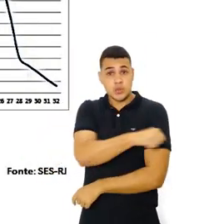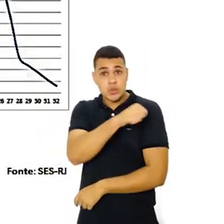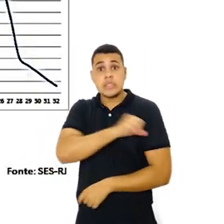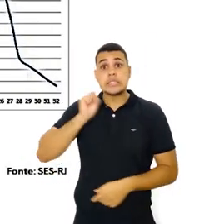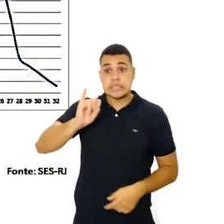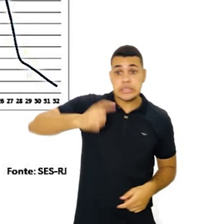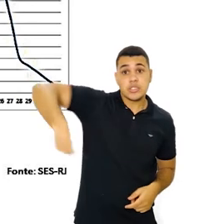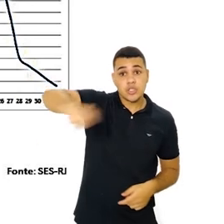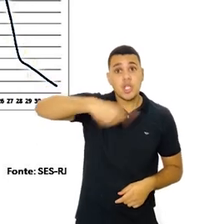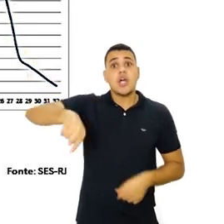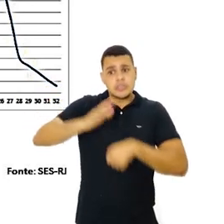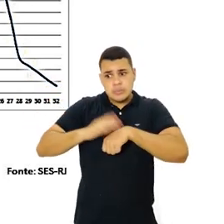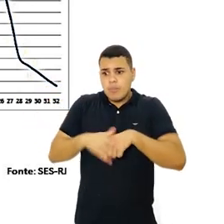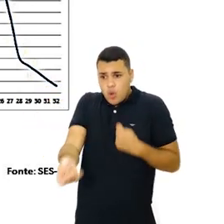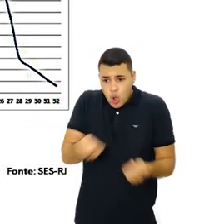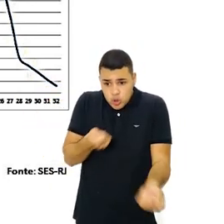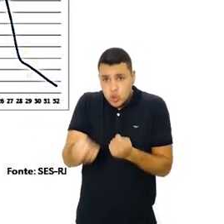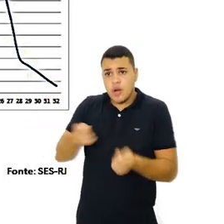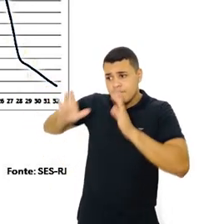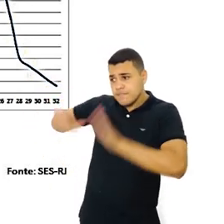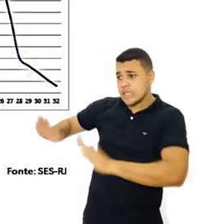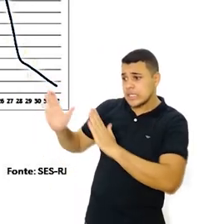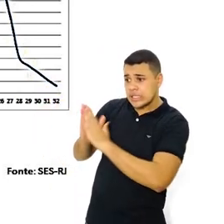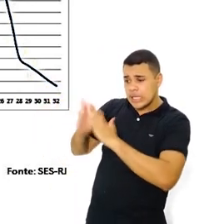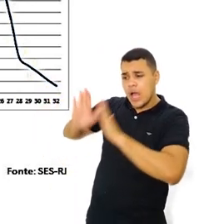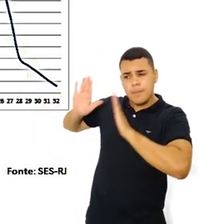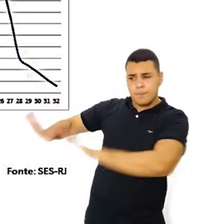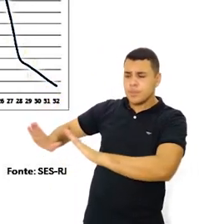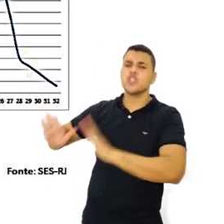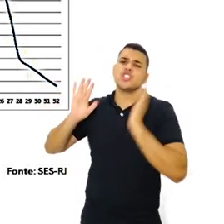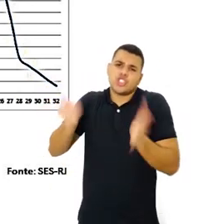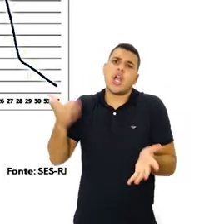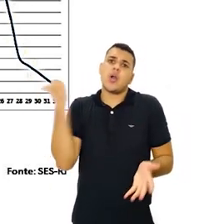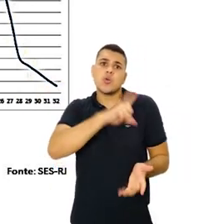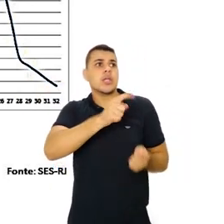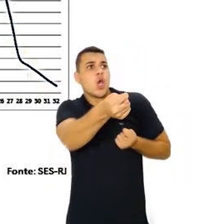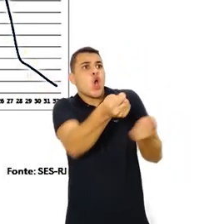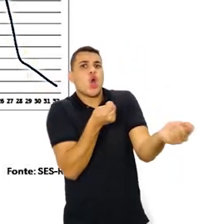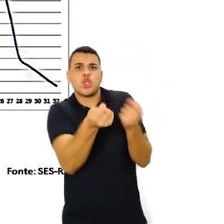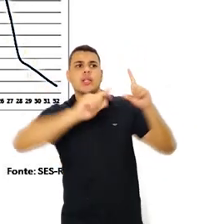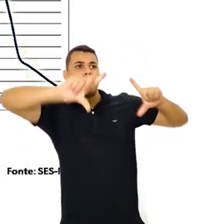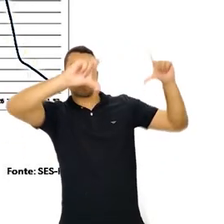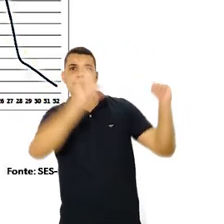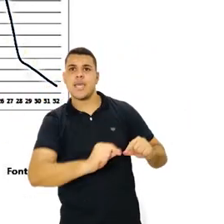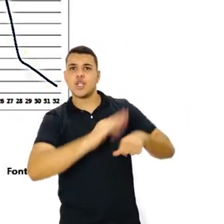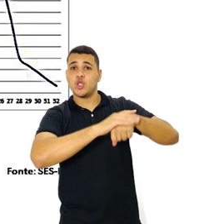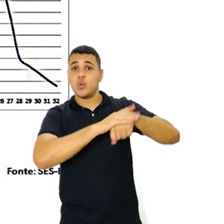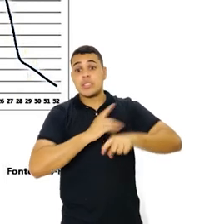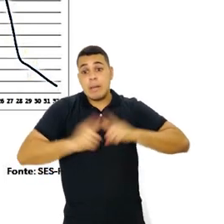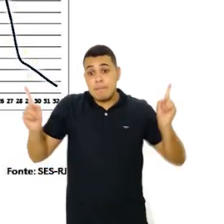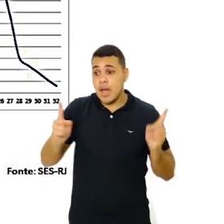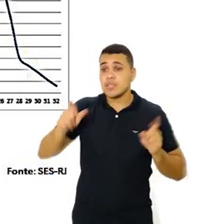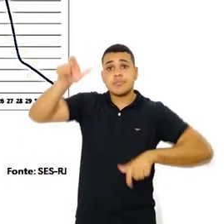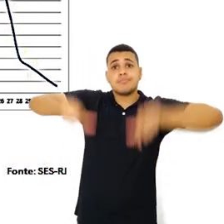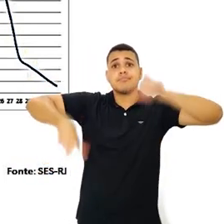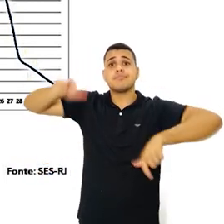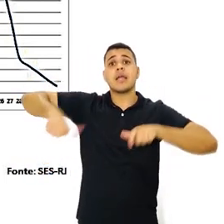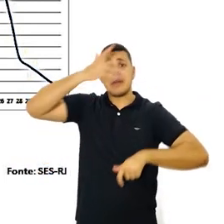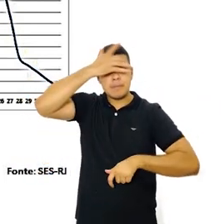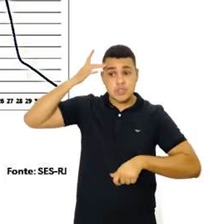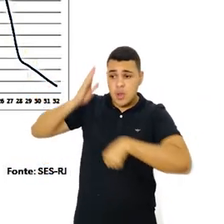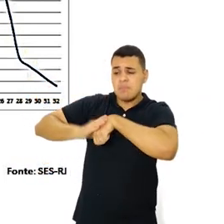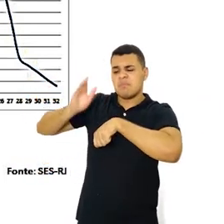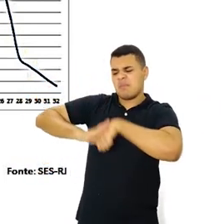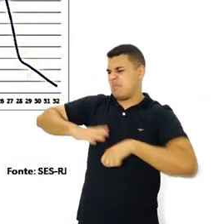doença no Estado do Rio de Janeiro. E se nós tivéssemos mantido o isolamento, já estaríamos num número muito menor de doentes, mas